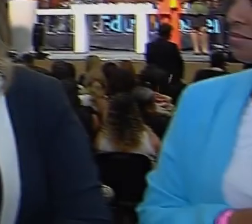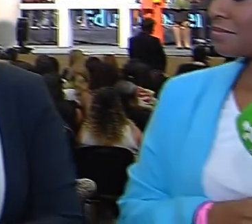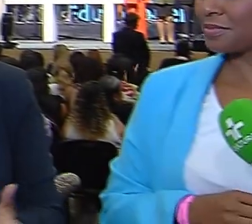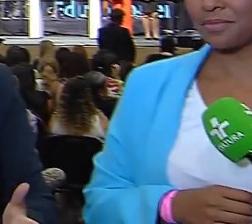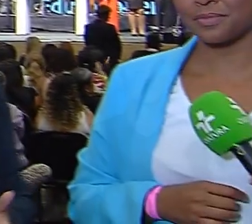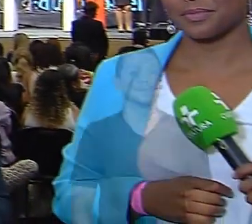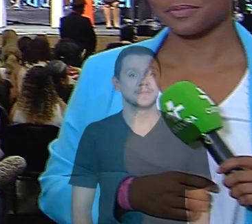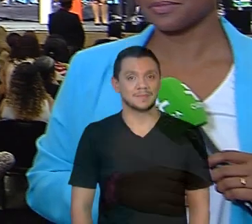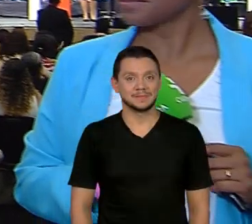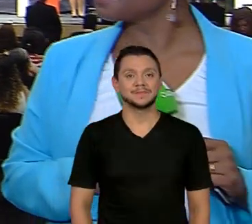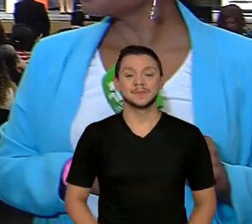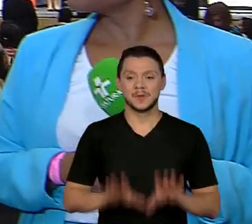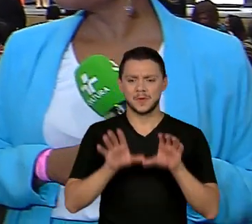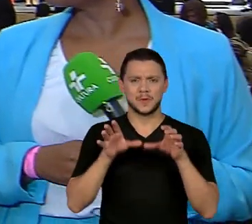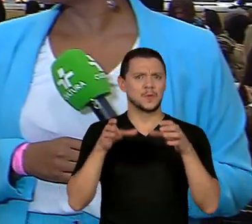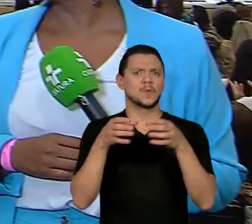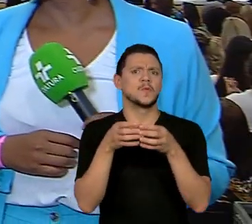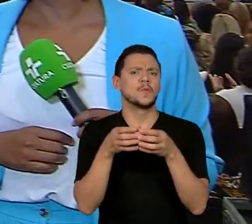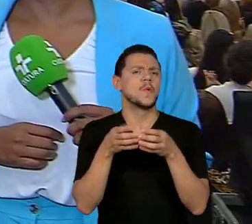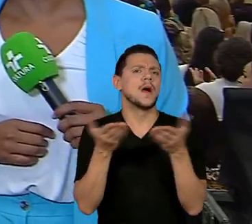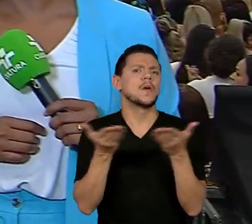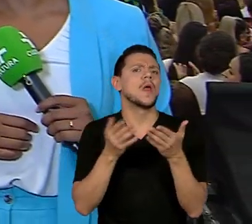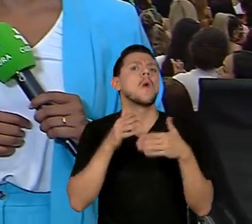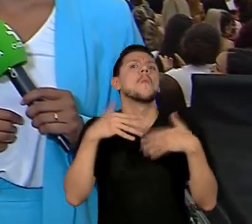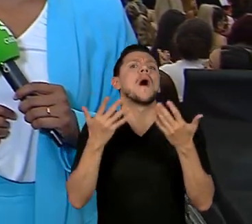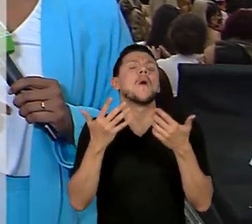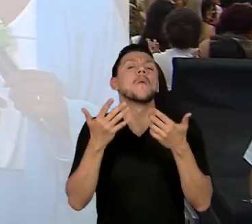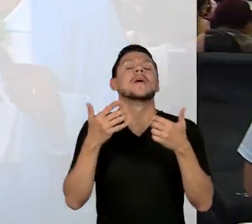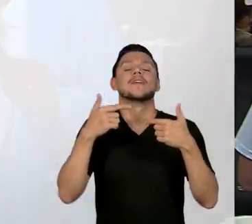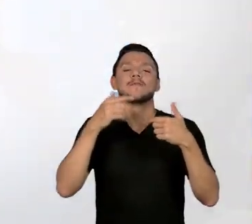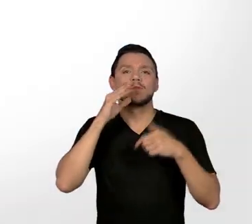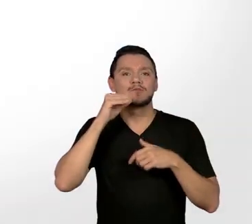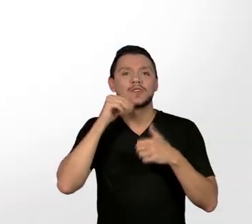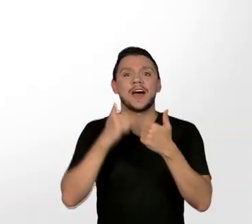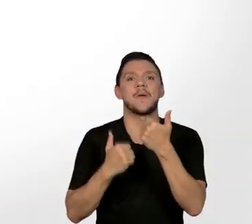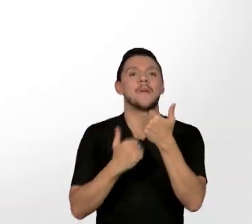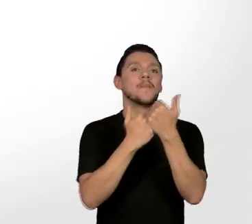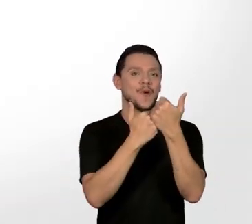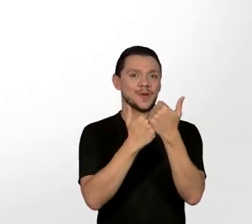E a categoria, agora, é apoio, com três homenageados.